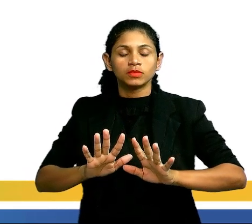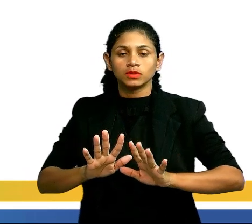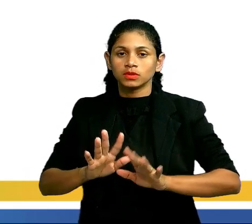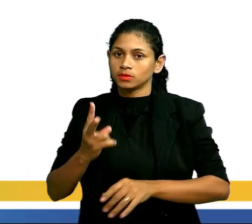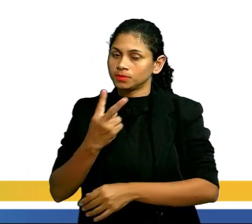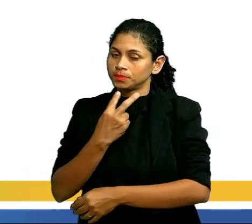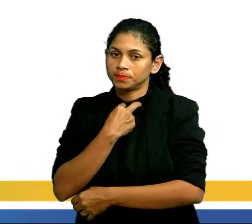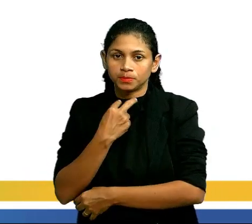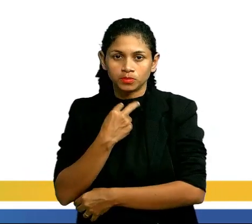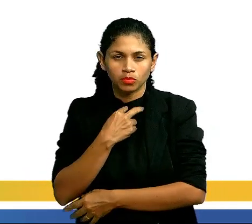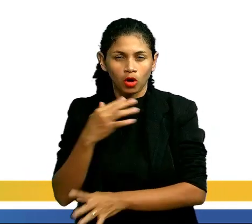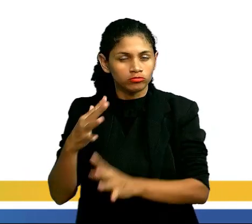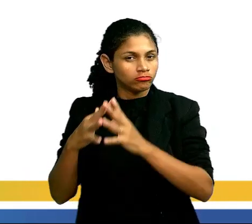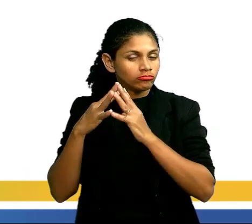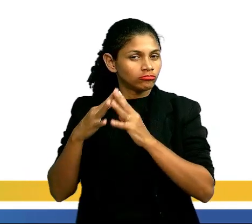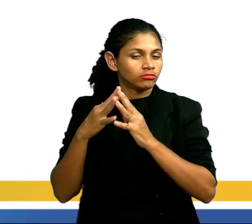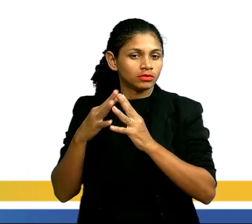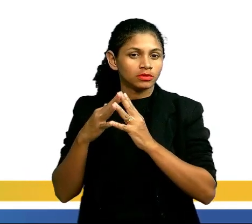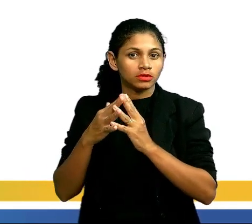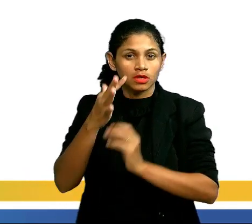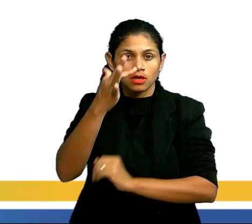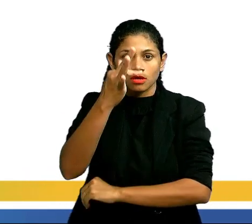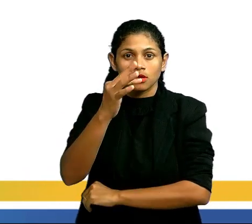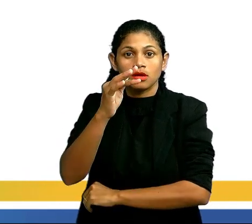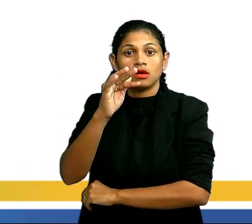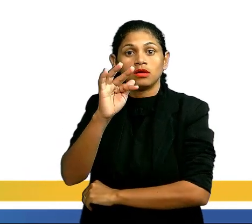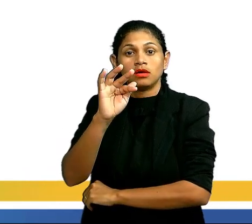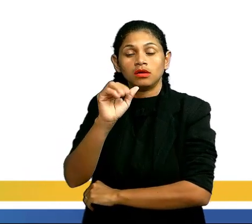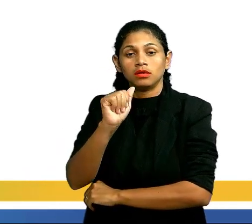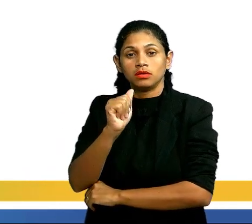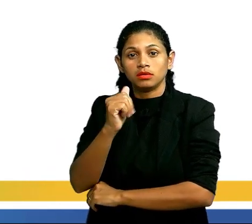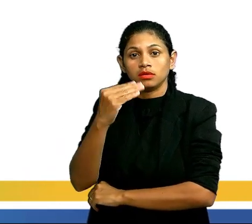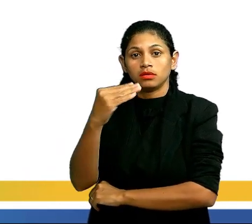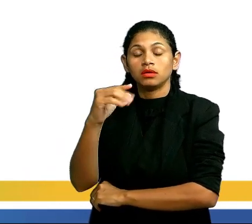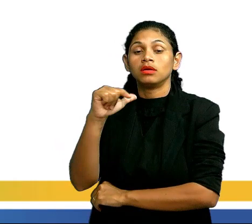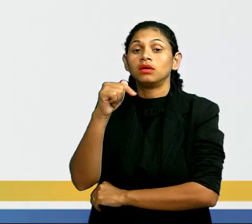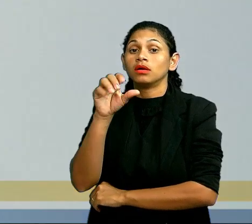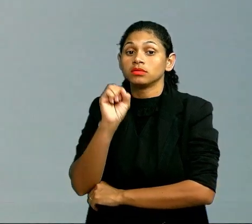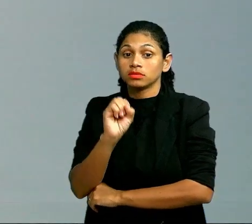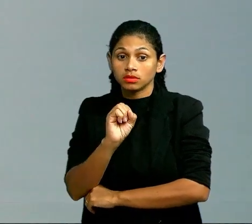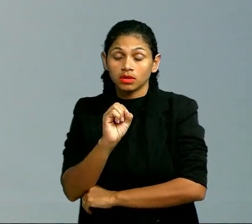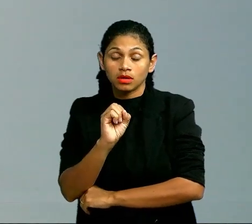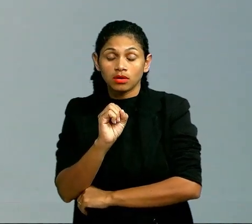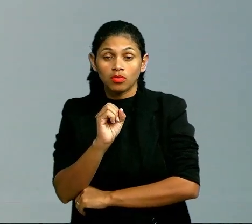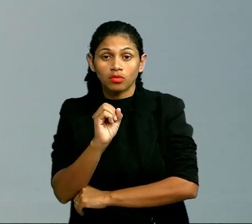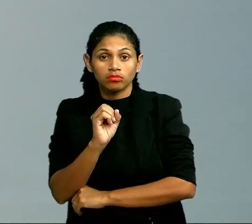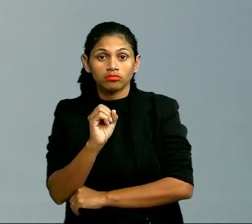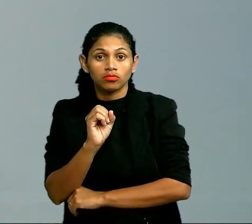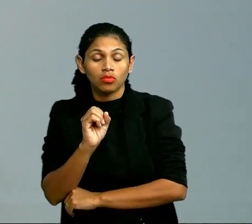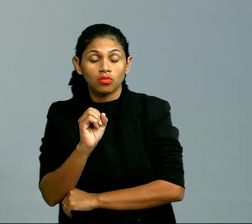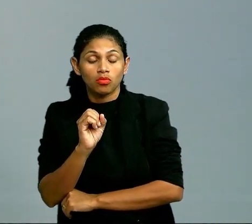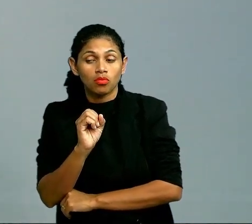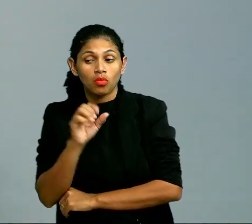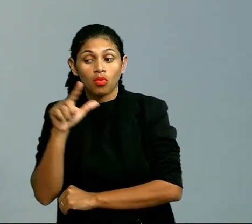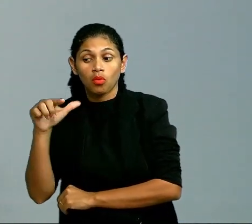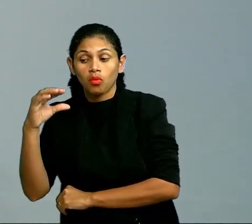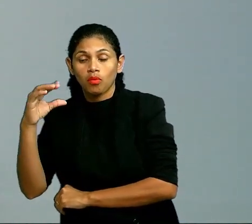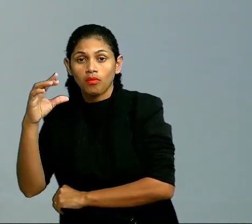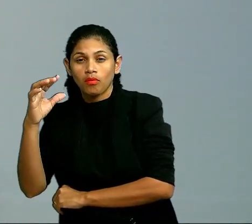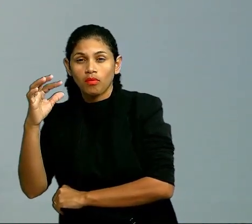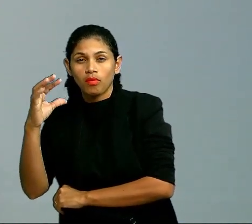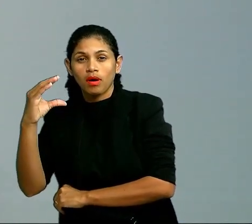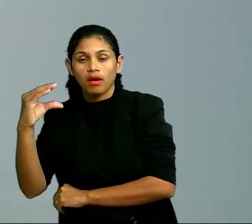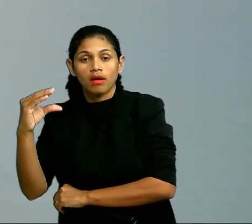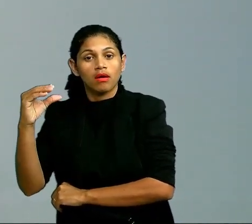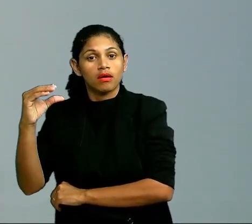posso confundir fracionamento com craqueamento. O que é o fracionamento? Então, o fracionamento, nós vamos